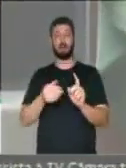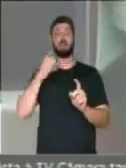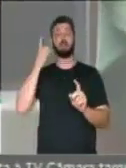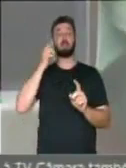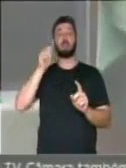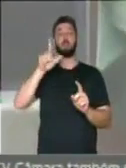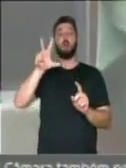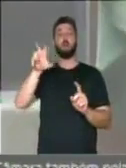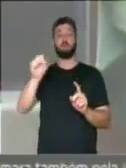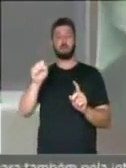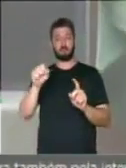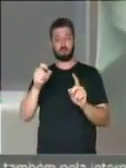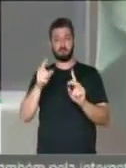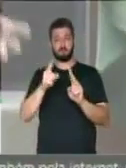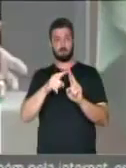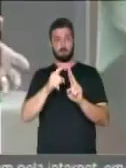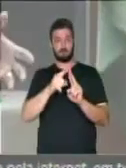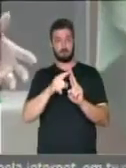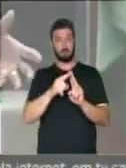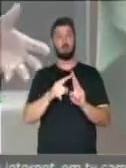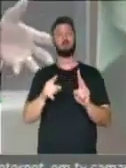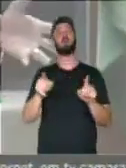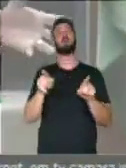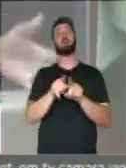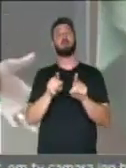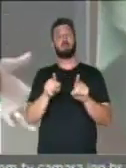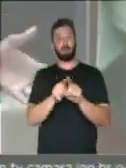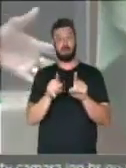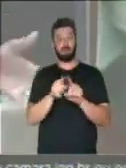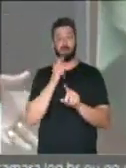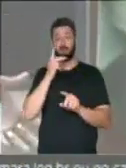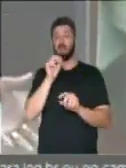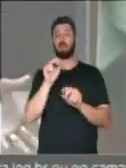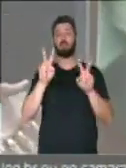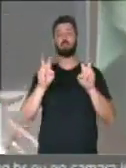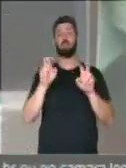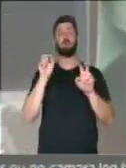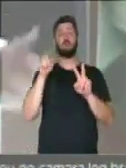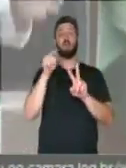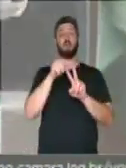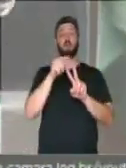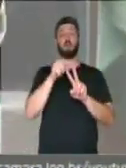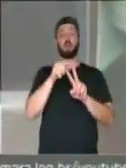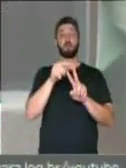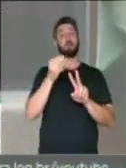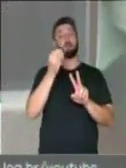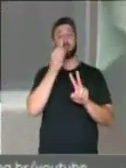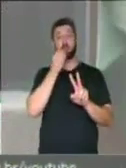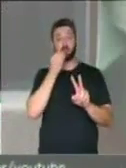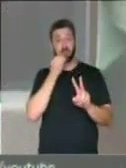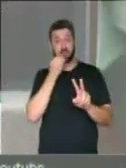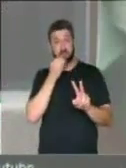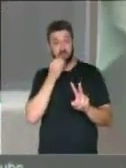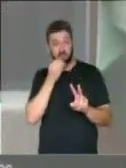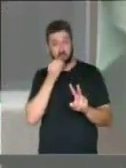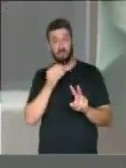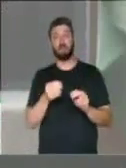Henrique Alves. E o que diz sobre a prisão dele? Que ele poderia